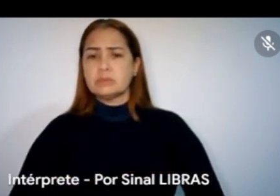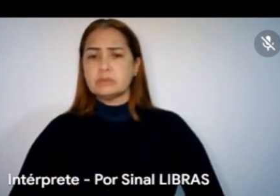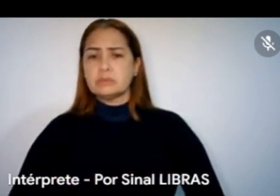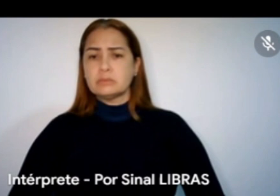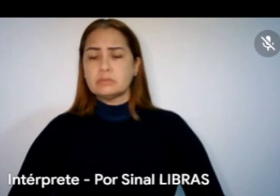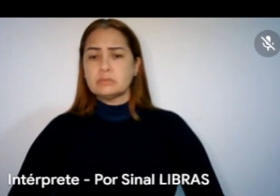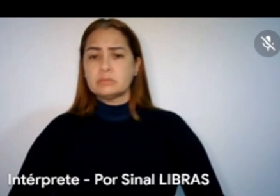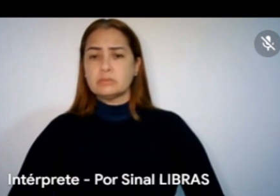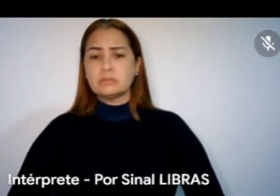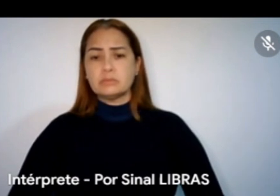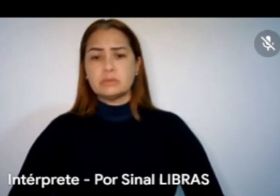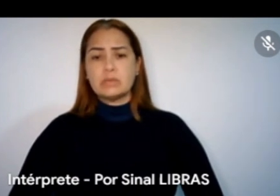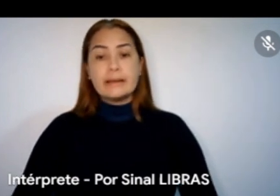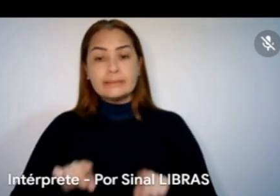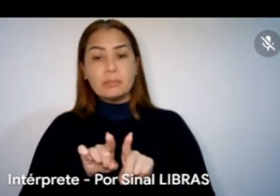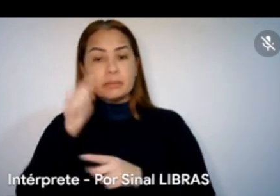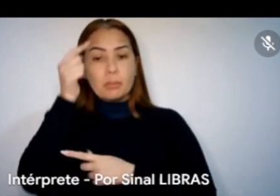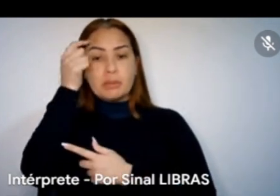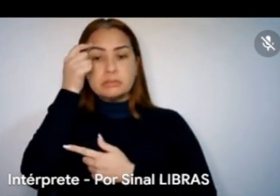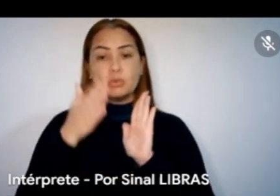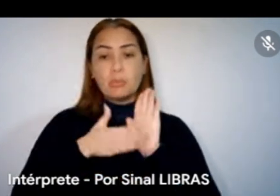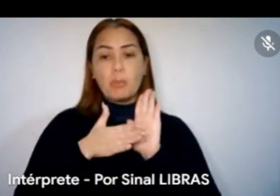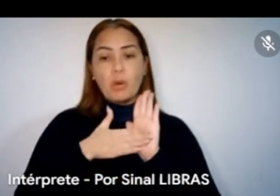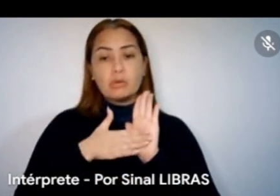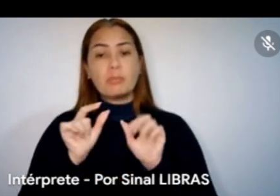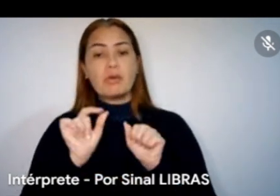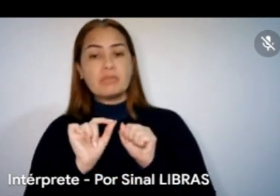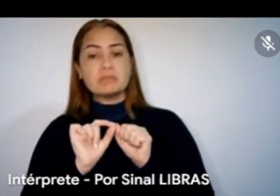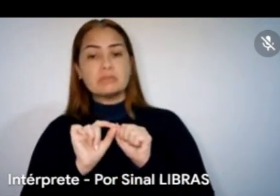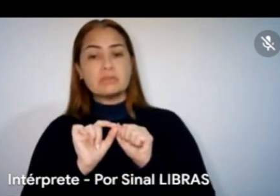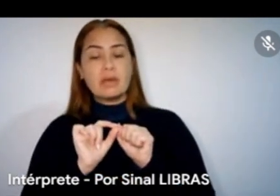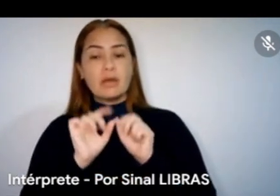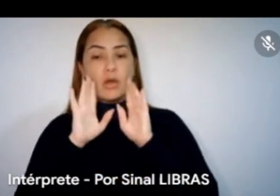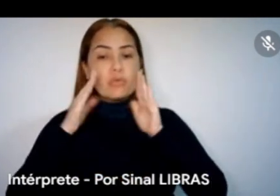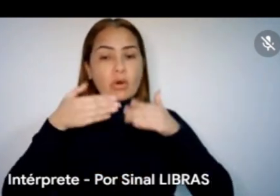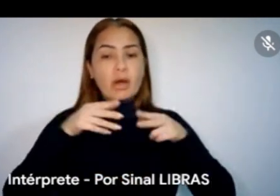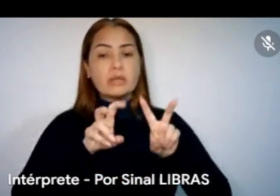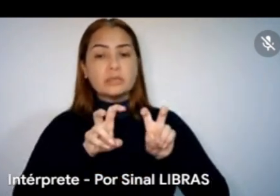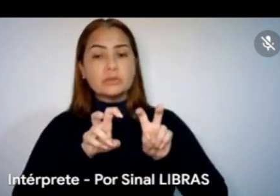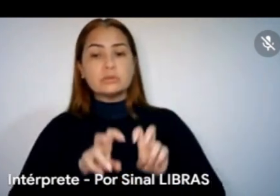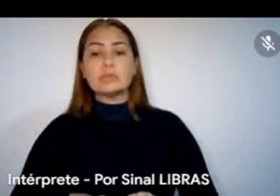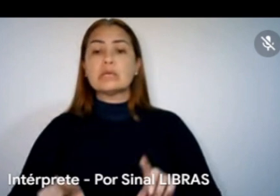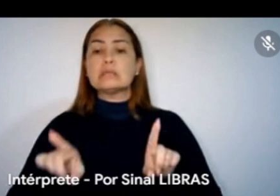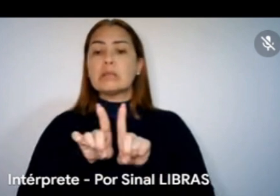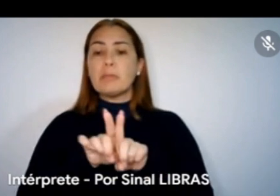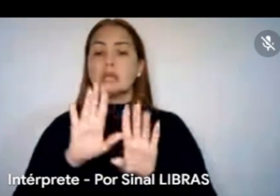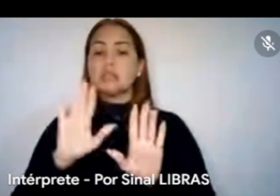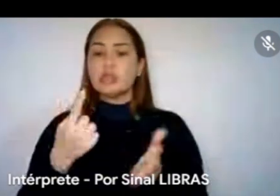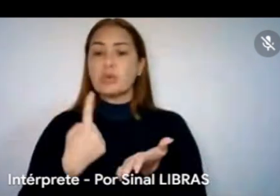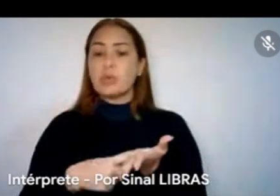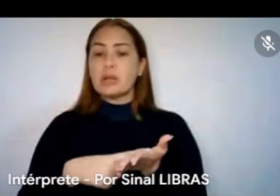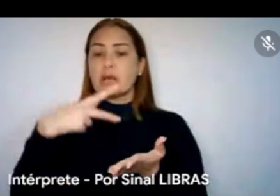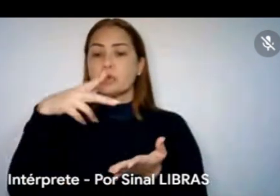estar pensando em propostas para elaborar nesse quesito. Mas sobre, acho que é importante, por exemplo, uma coisa que foi acertada a Paula Gustavo foi a instituição